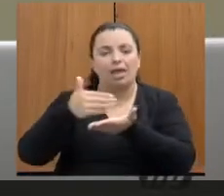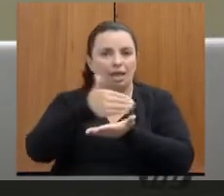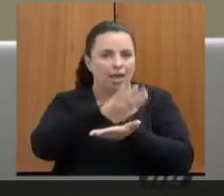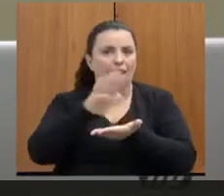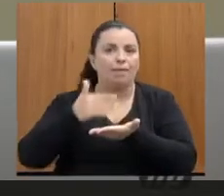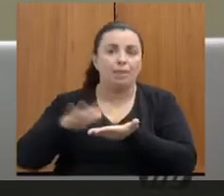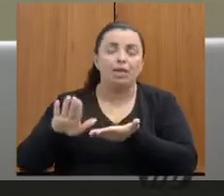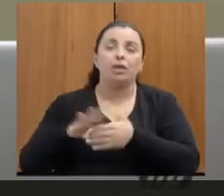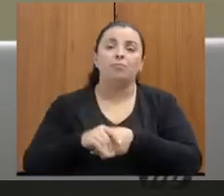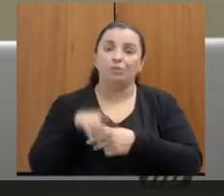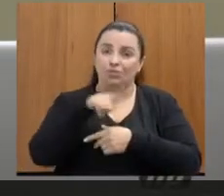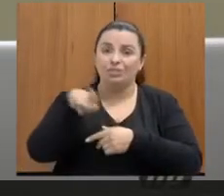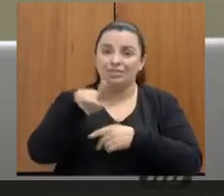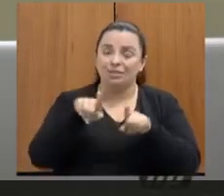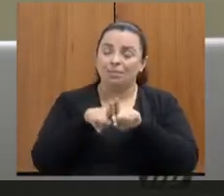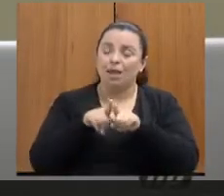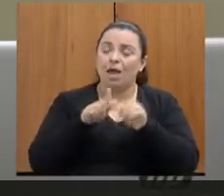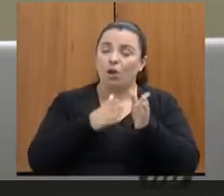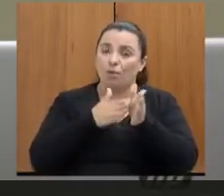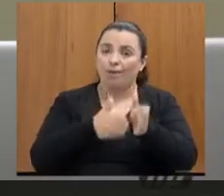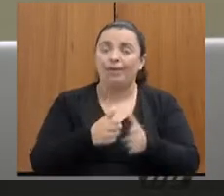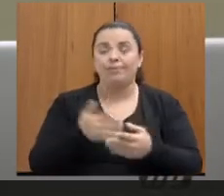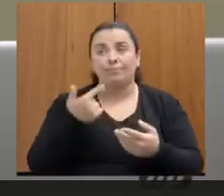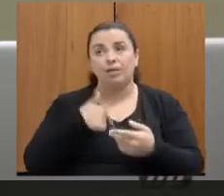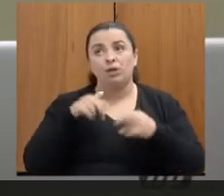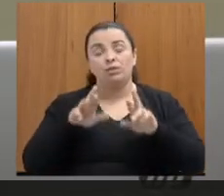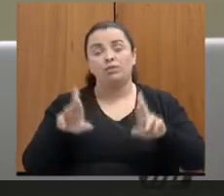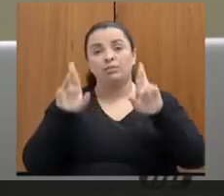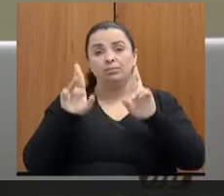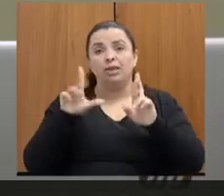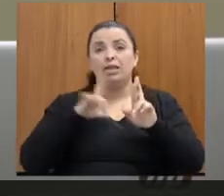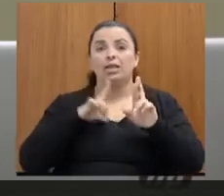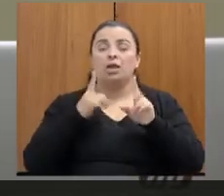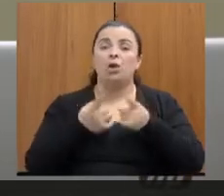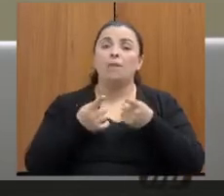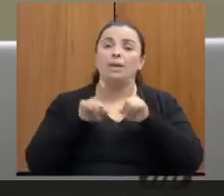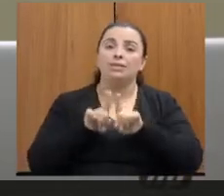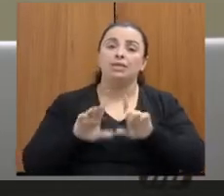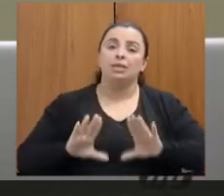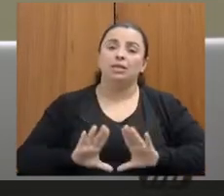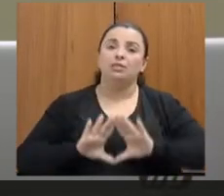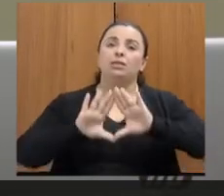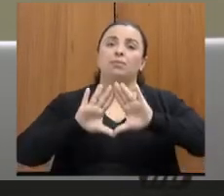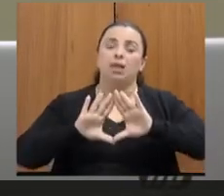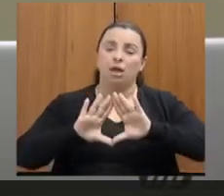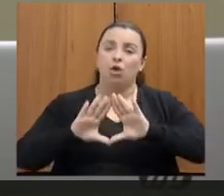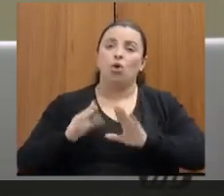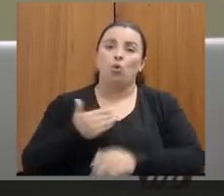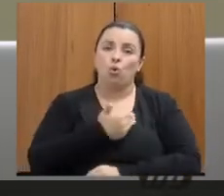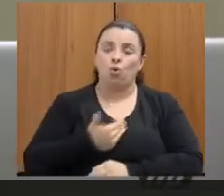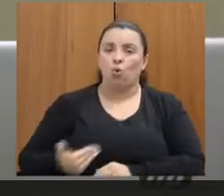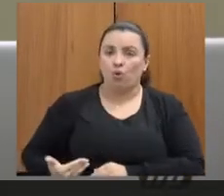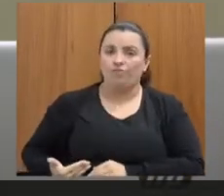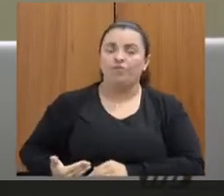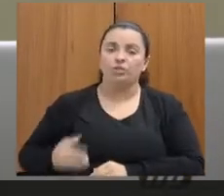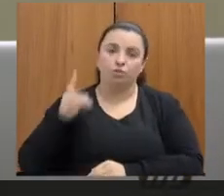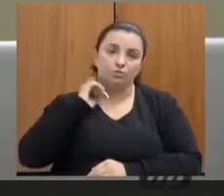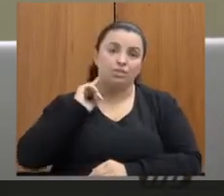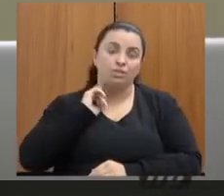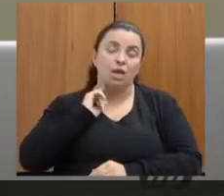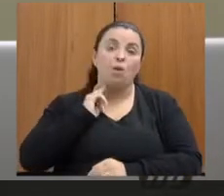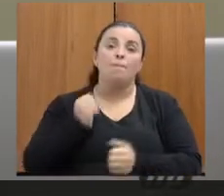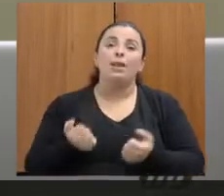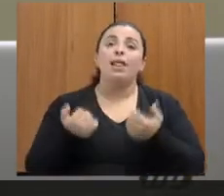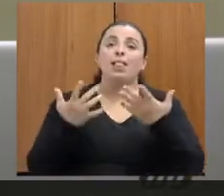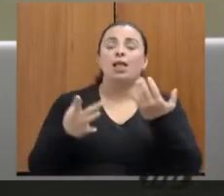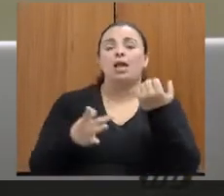trabalhe no sentido, numa parceria da Assembleia com o Governo do Estado de Minas Gerais no sentido de garantir